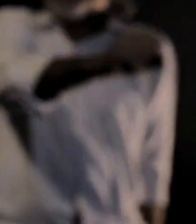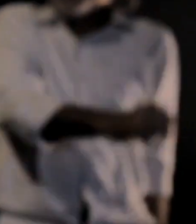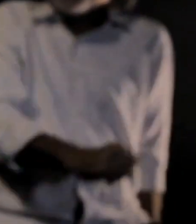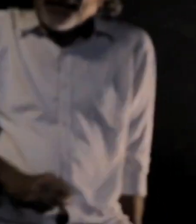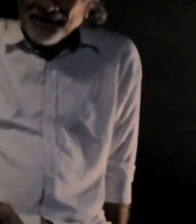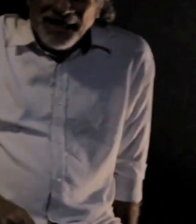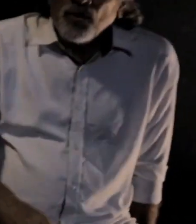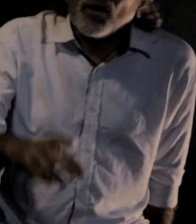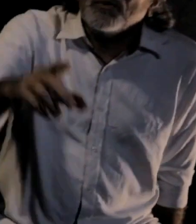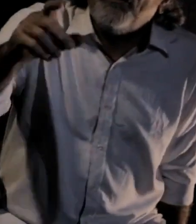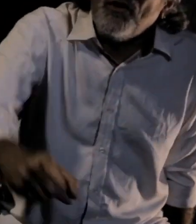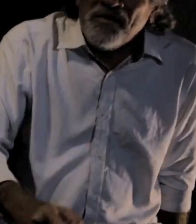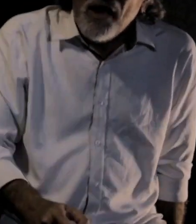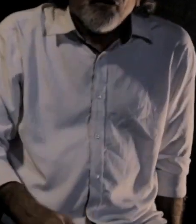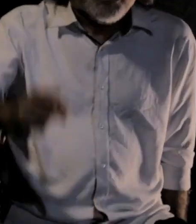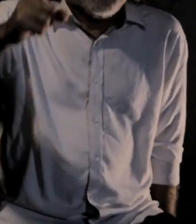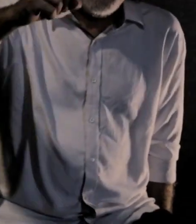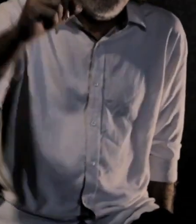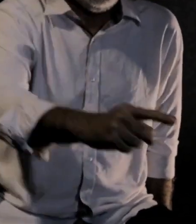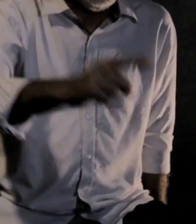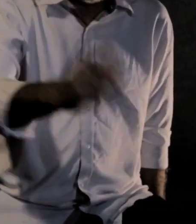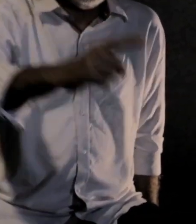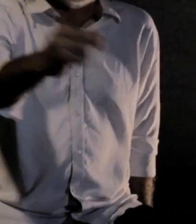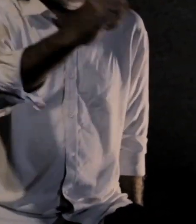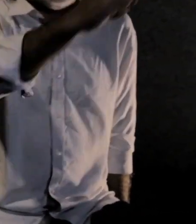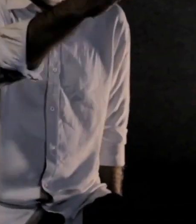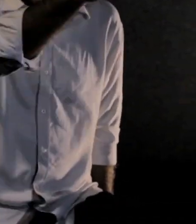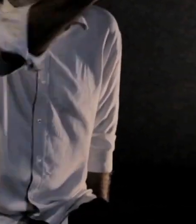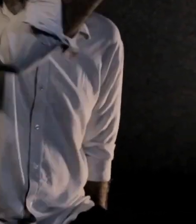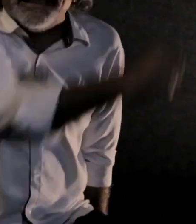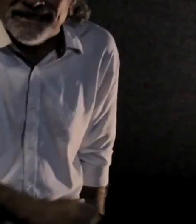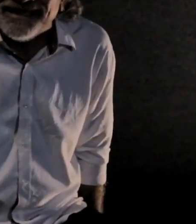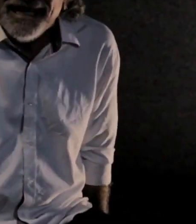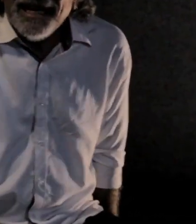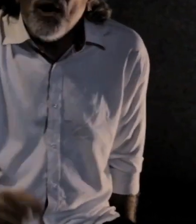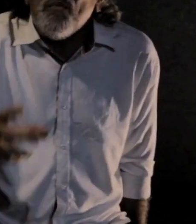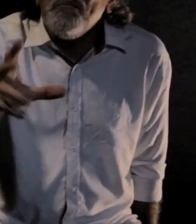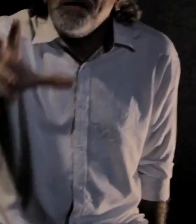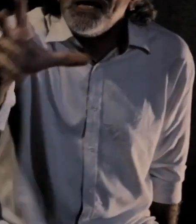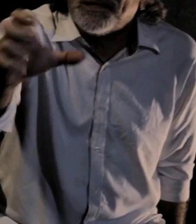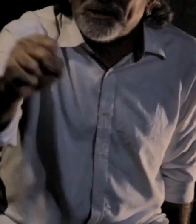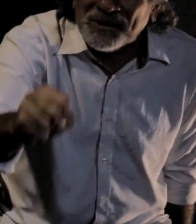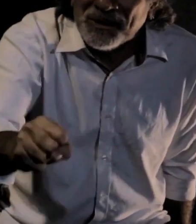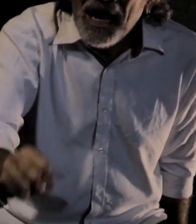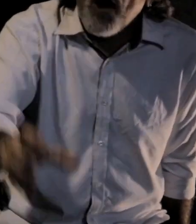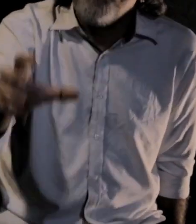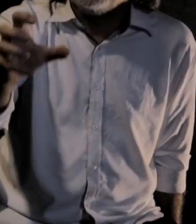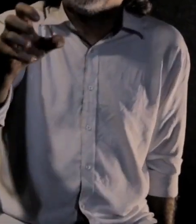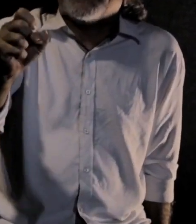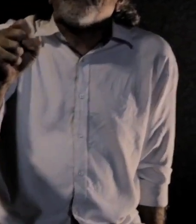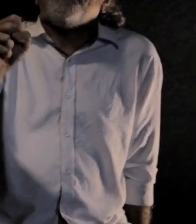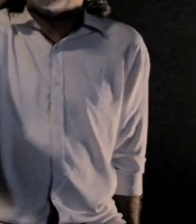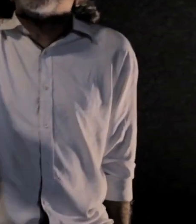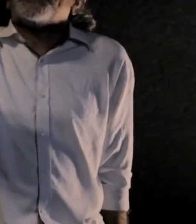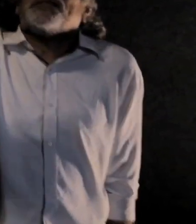Na próxima sessão, no próximo filme, você vai sair desta realidade. É o mito, é o